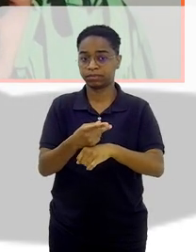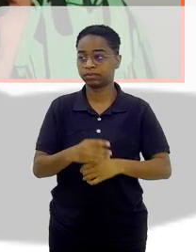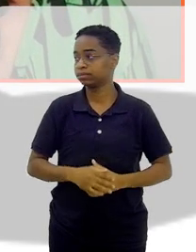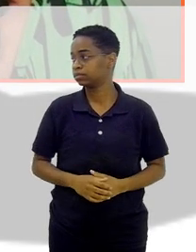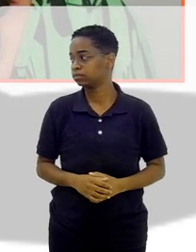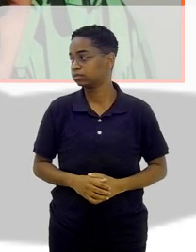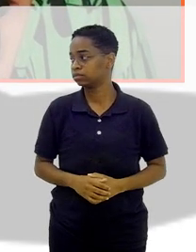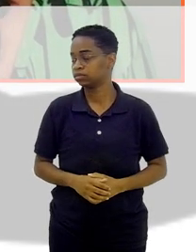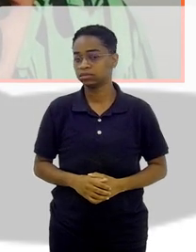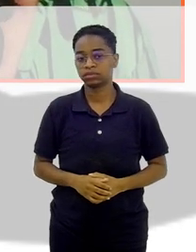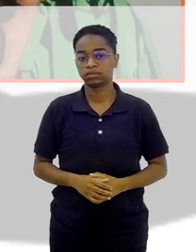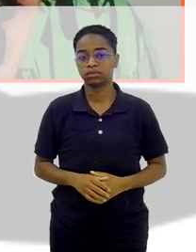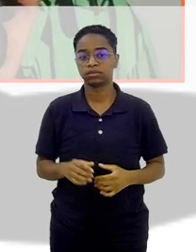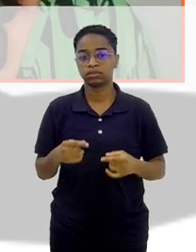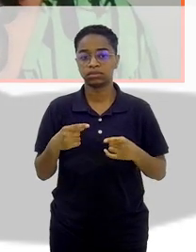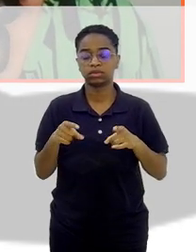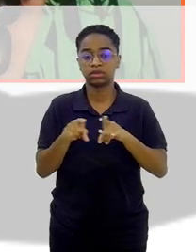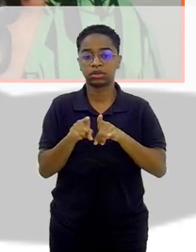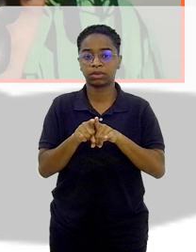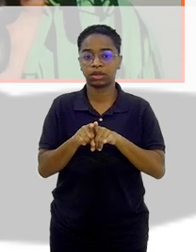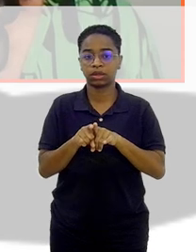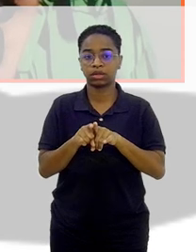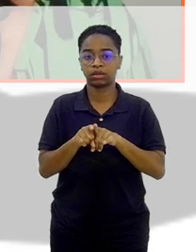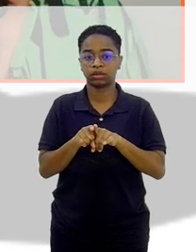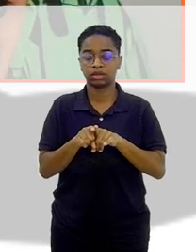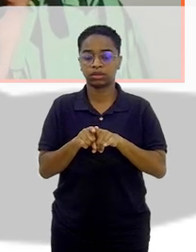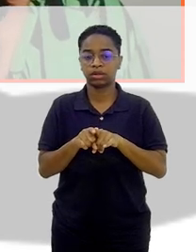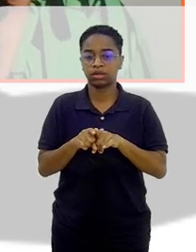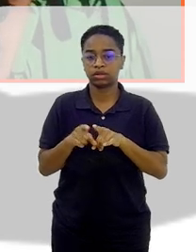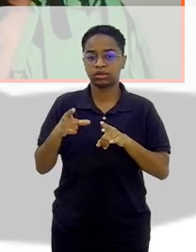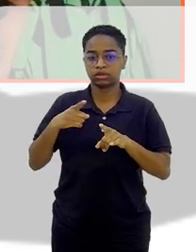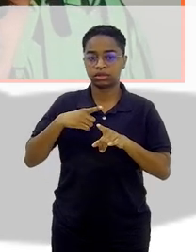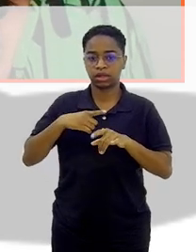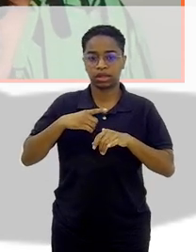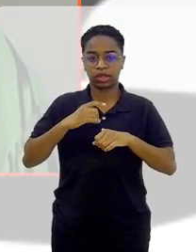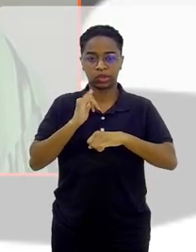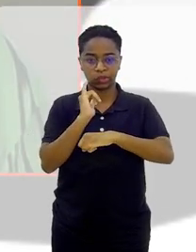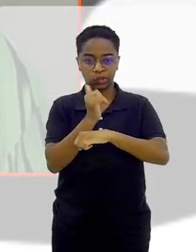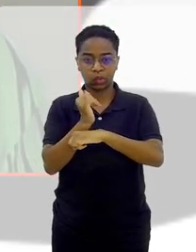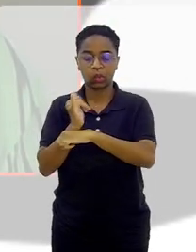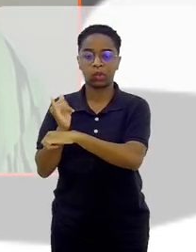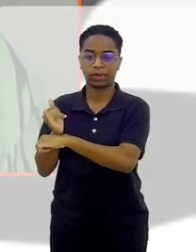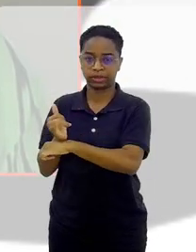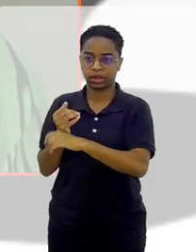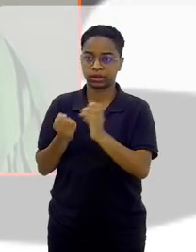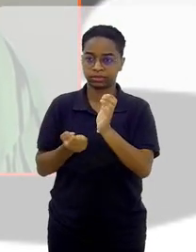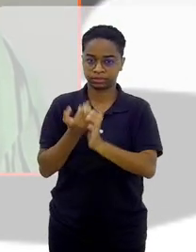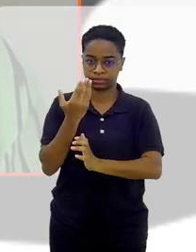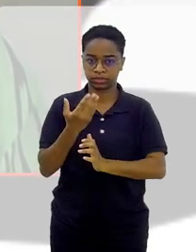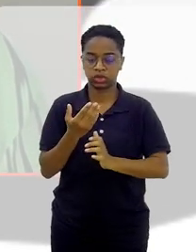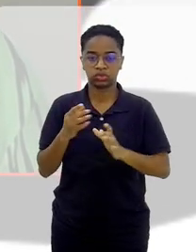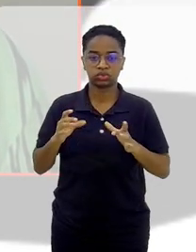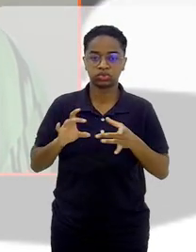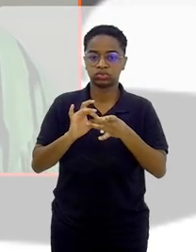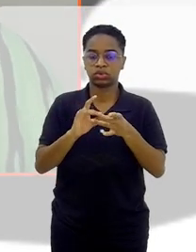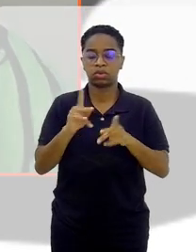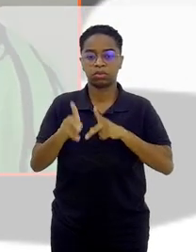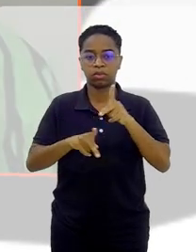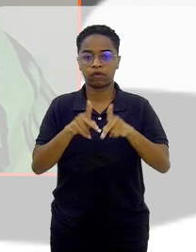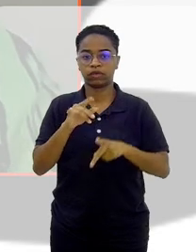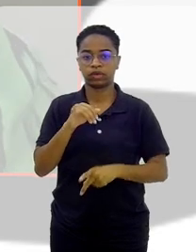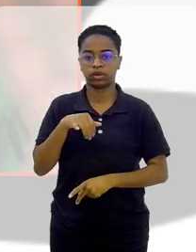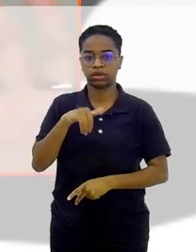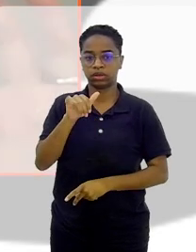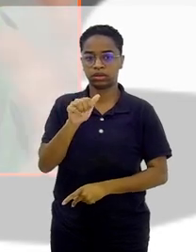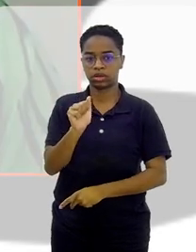né? Por sua cobertura e pelo documentário, né? Que eles fizeram do Povo Yanomami. E aí